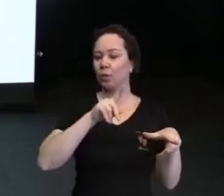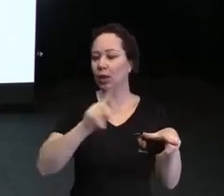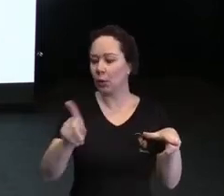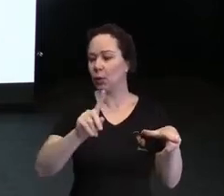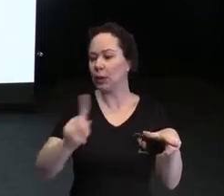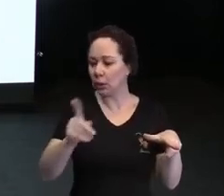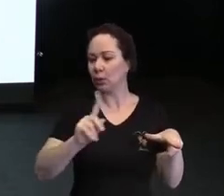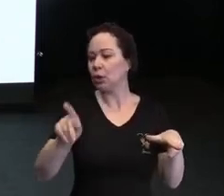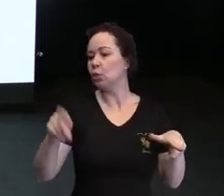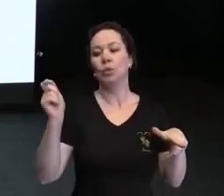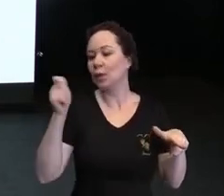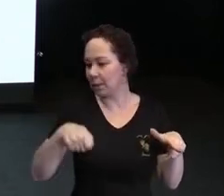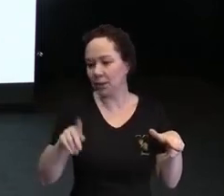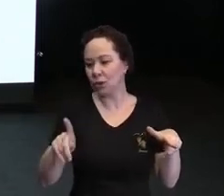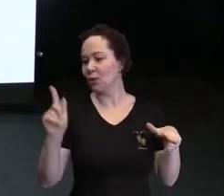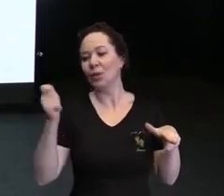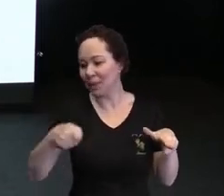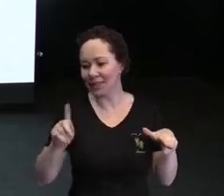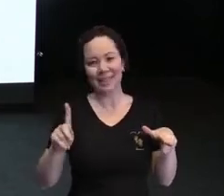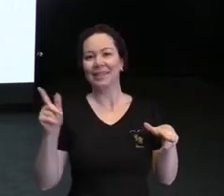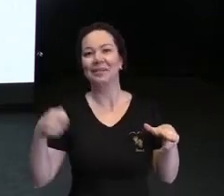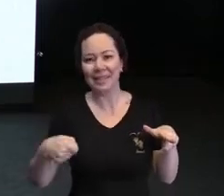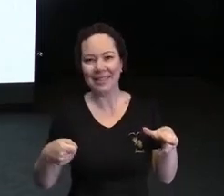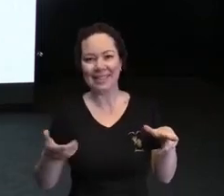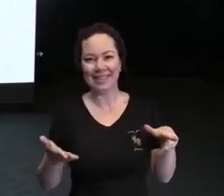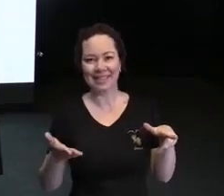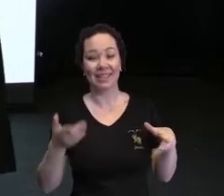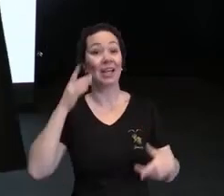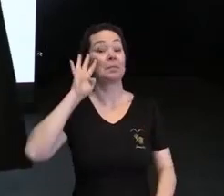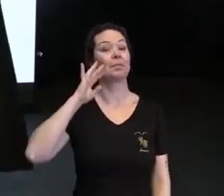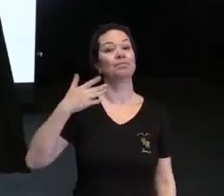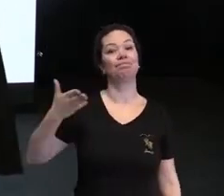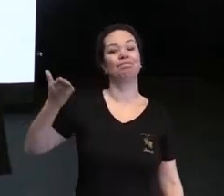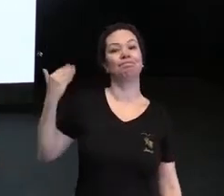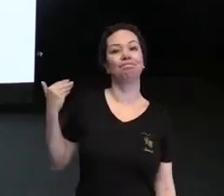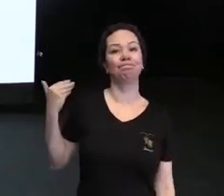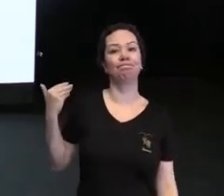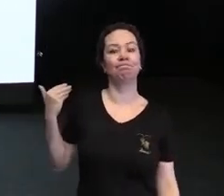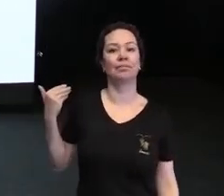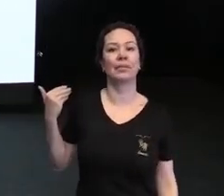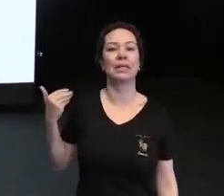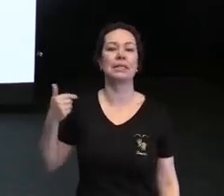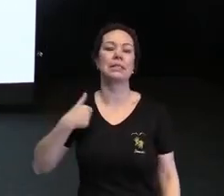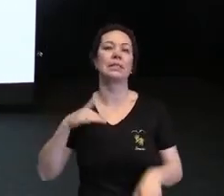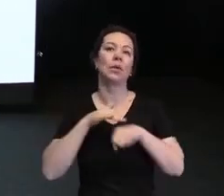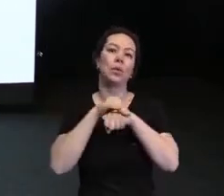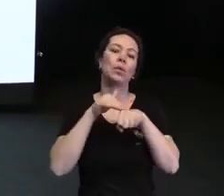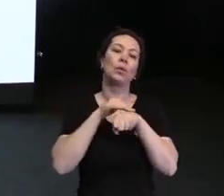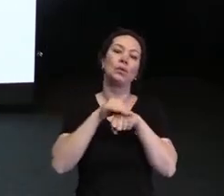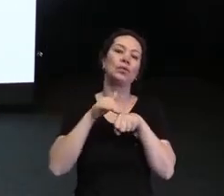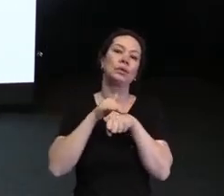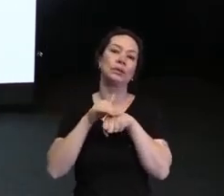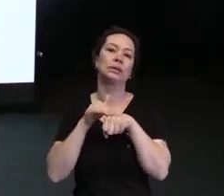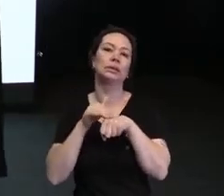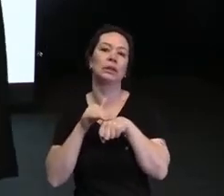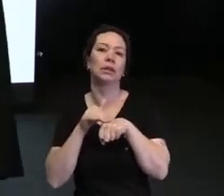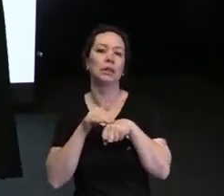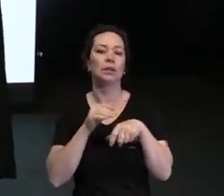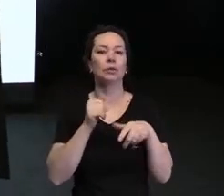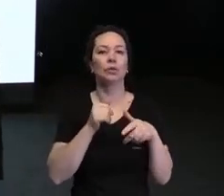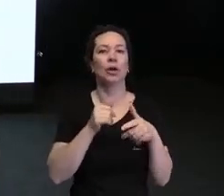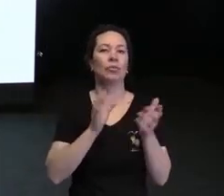Não. Vocês imaginem que há um tempo atrás eu estava conversando com os jovens antes